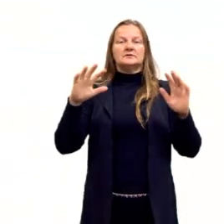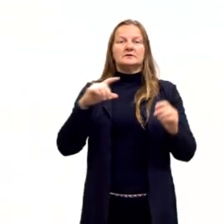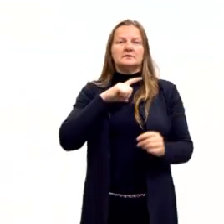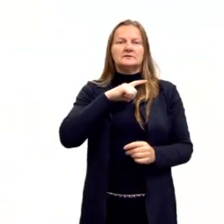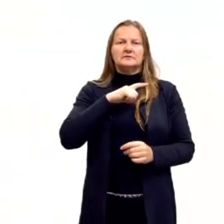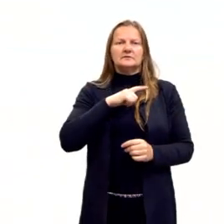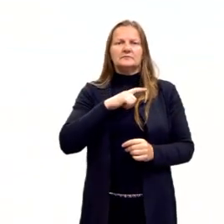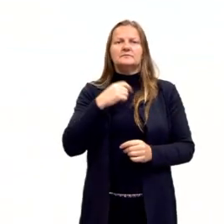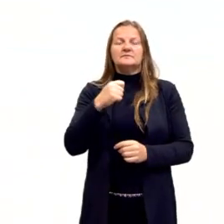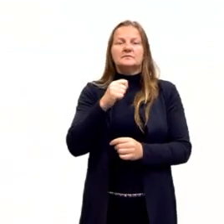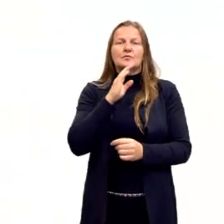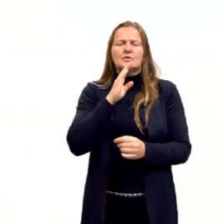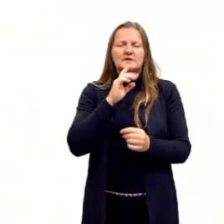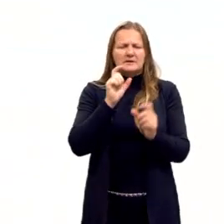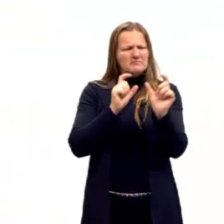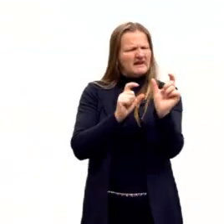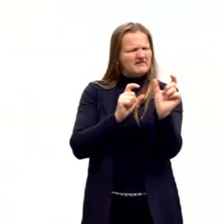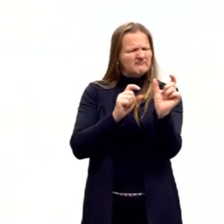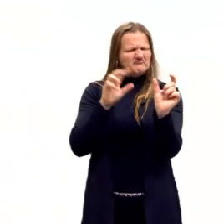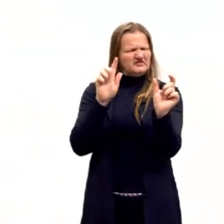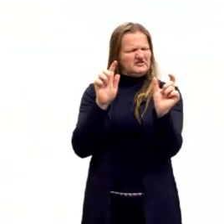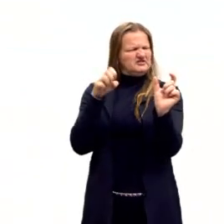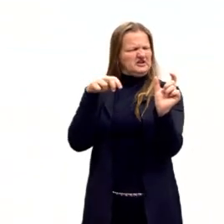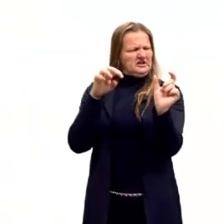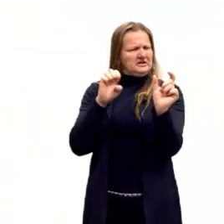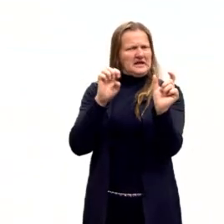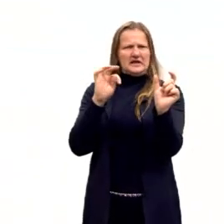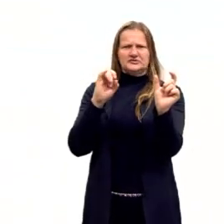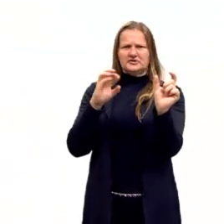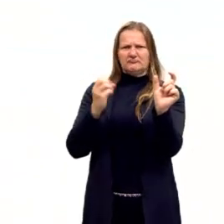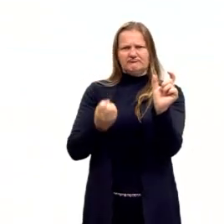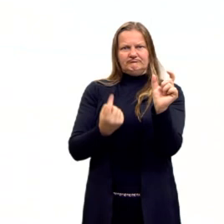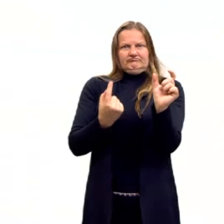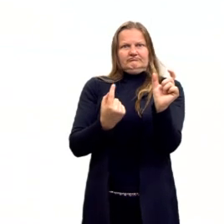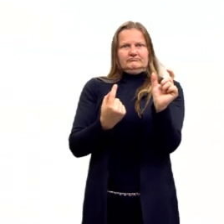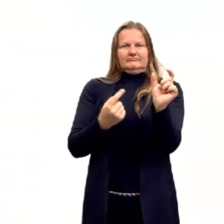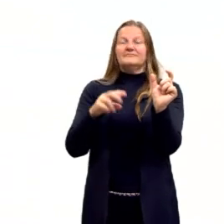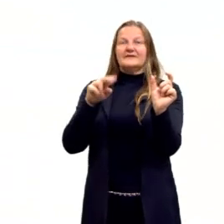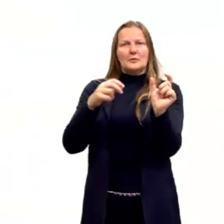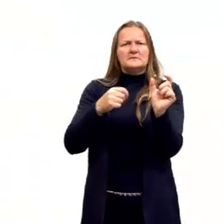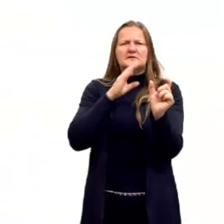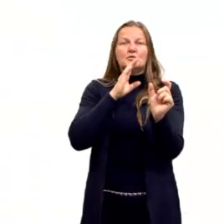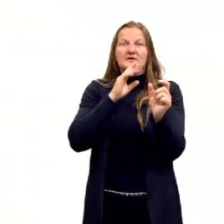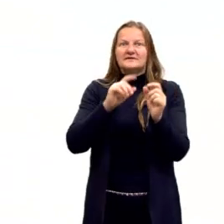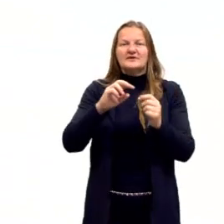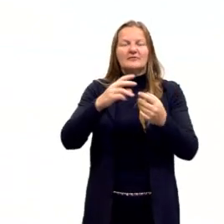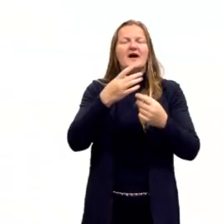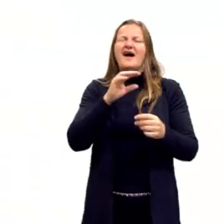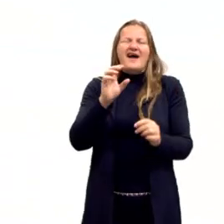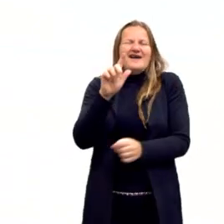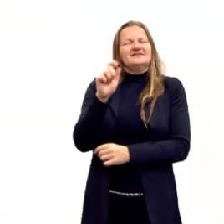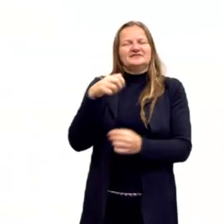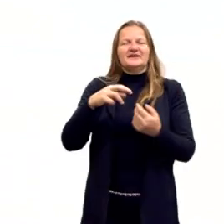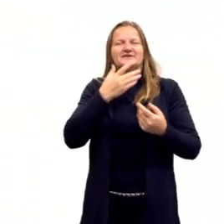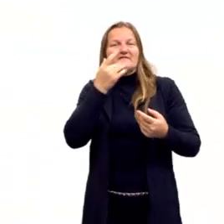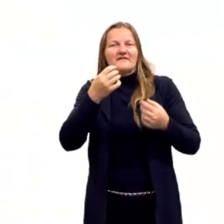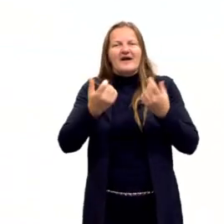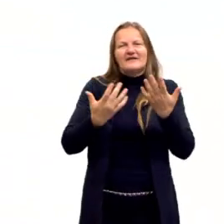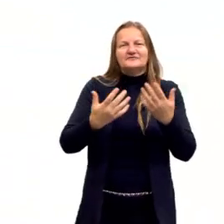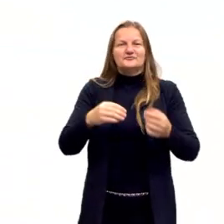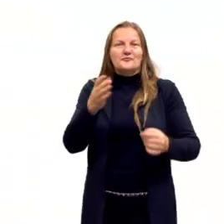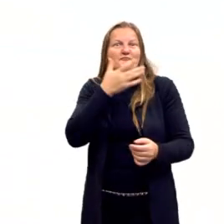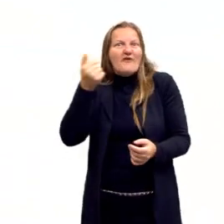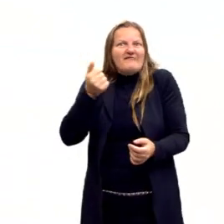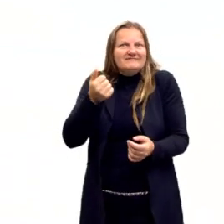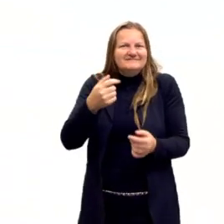familiarizado. Não só entender, mas estar familiarizado com os conceitos antes da prova. Antes da prova,